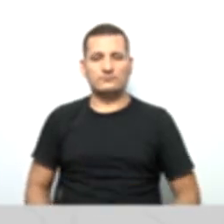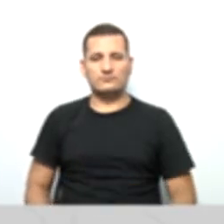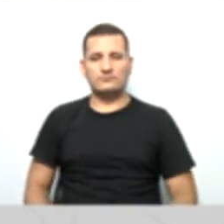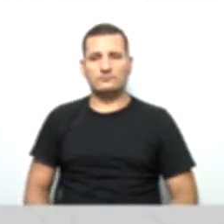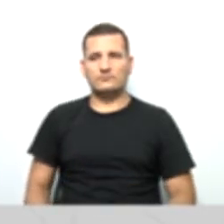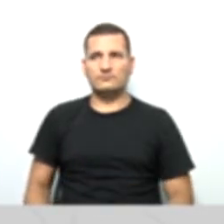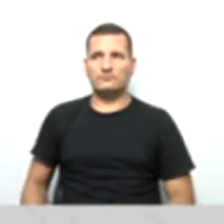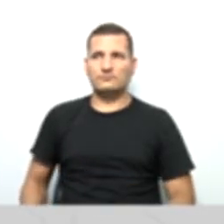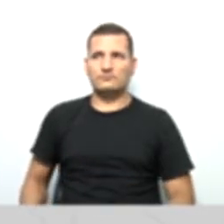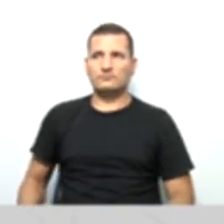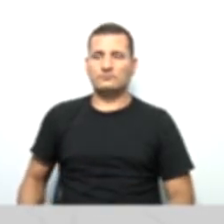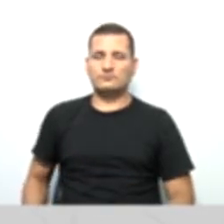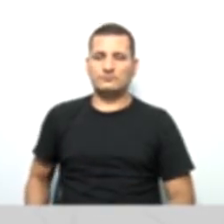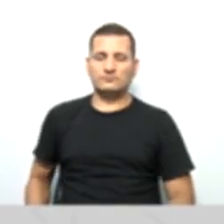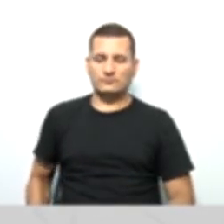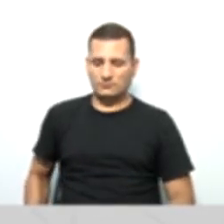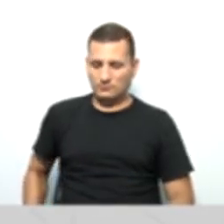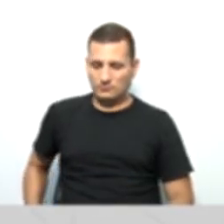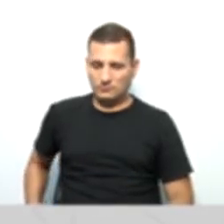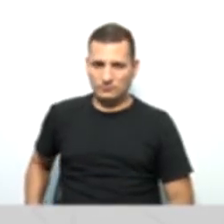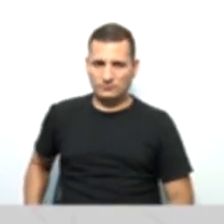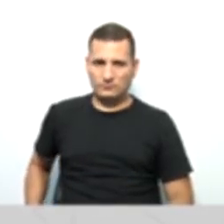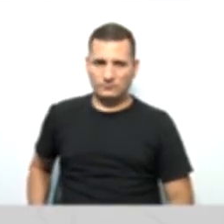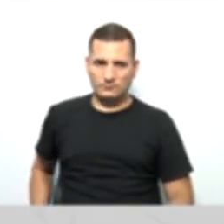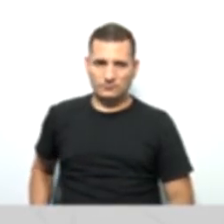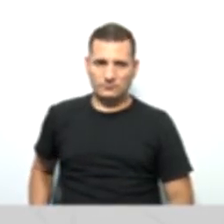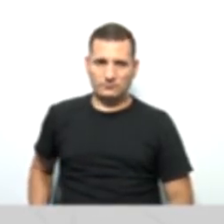aqui tentando conseguir